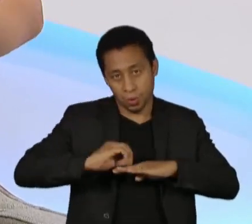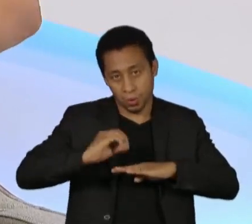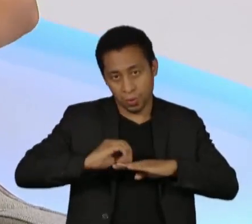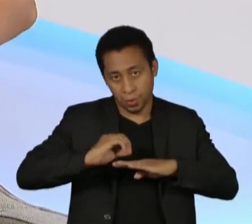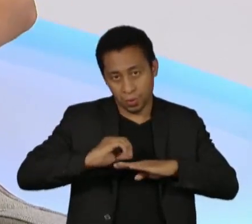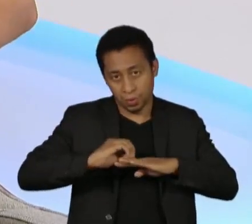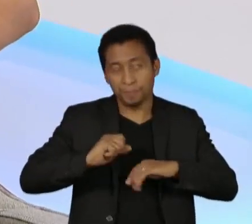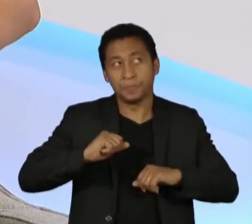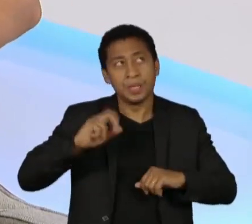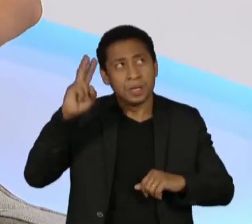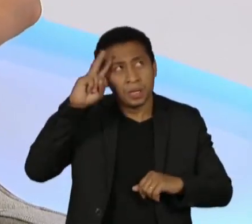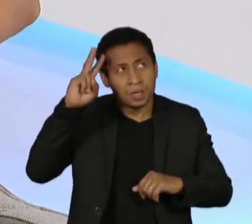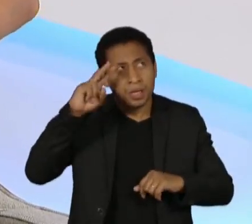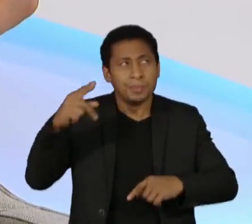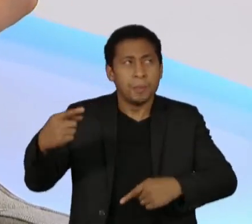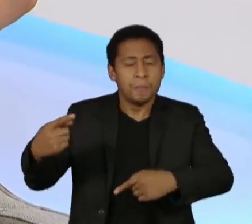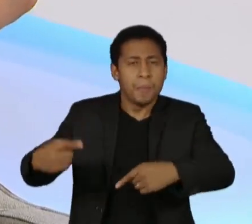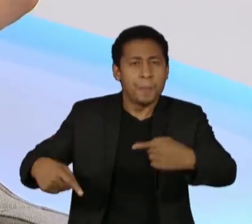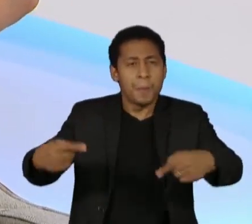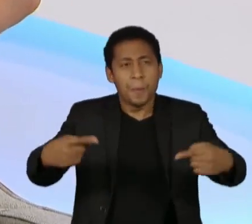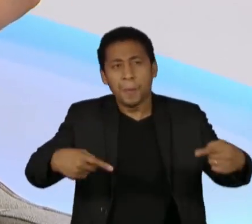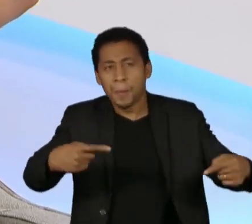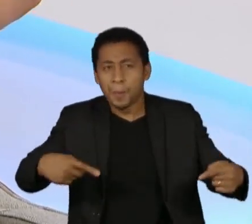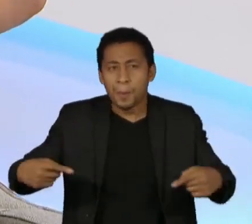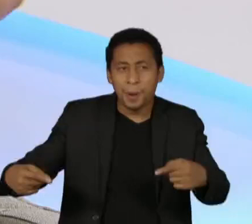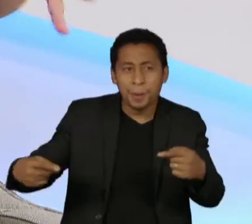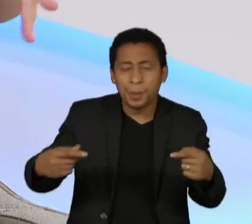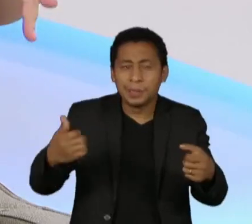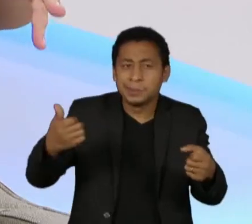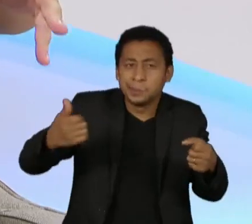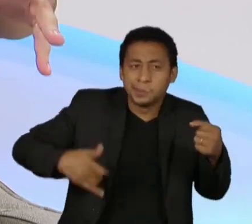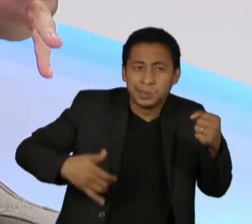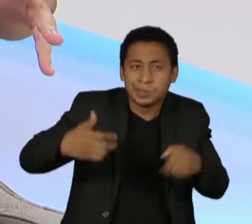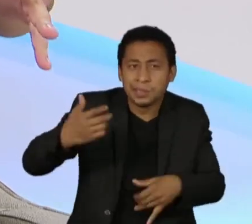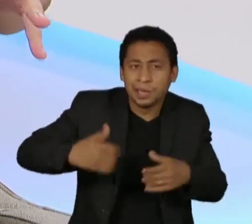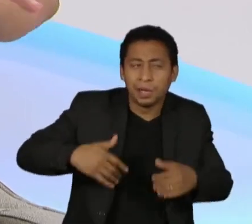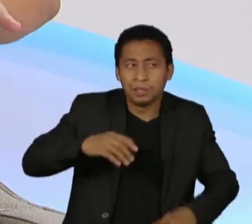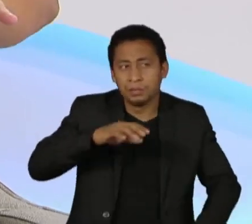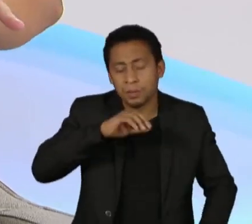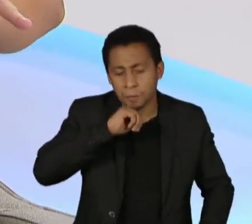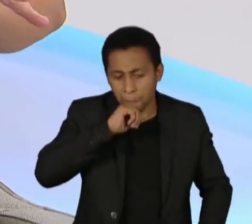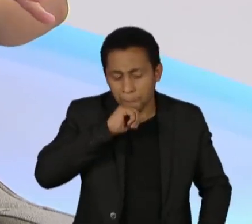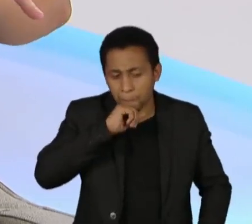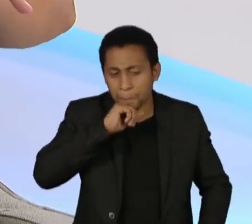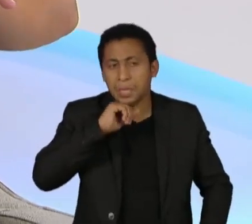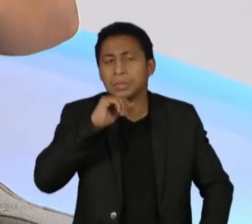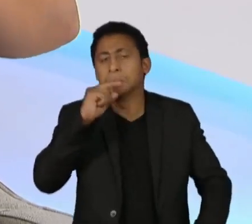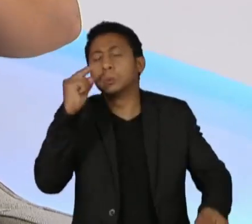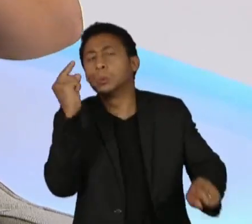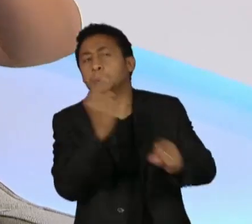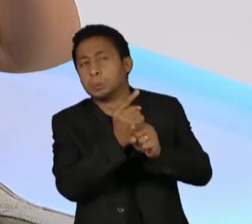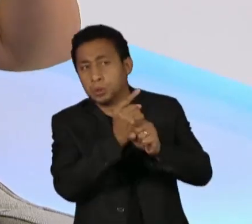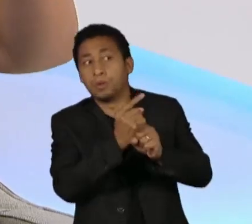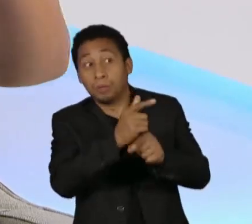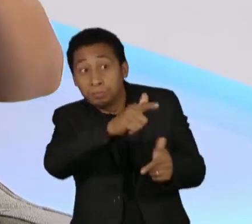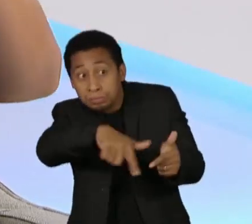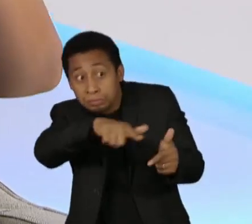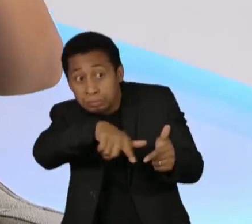debate se, baseado naquela evidência que ela descobriu da relação com Odebrecht, se